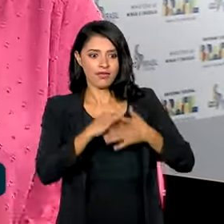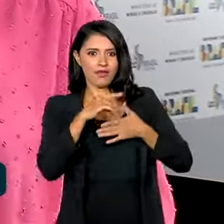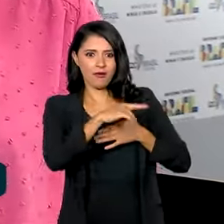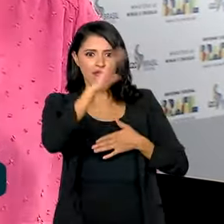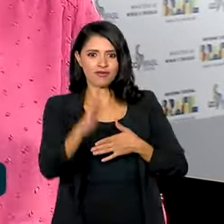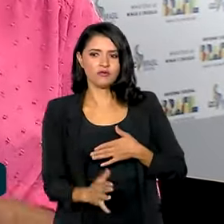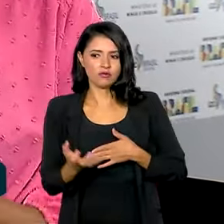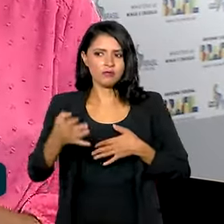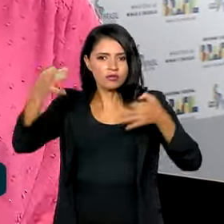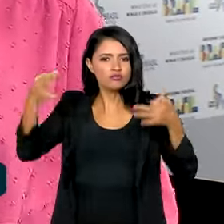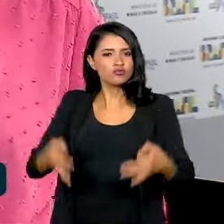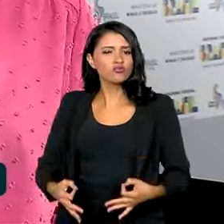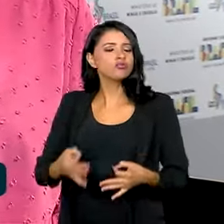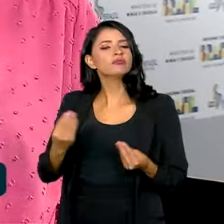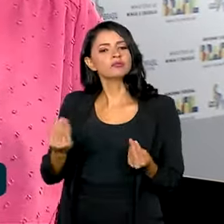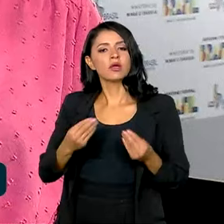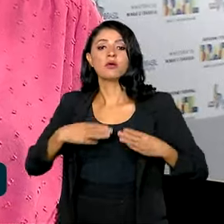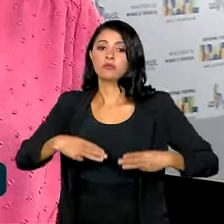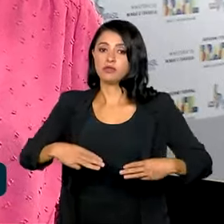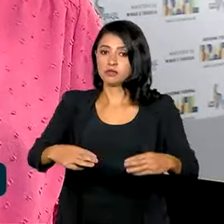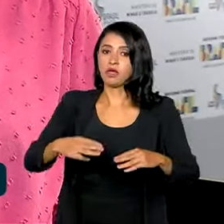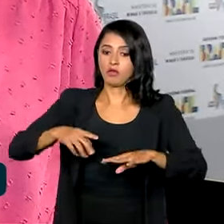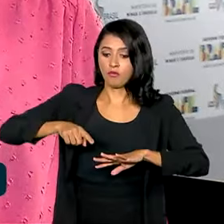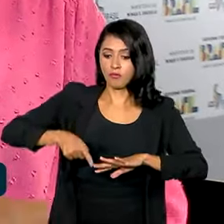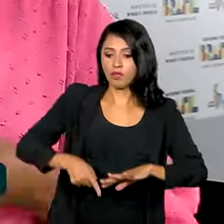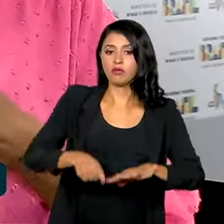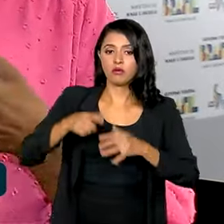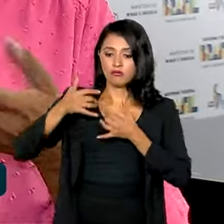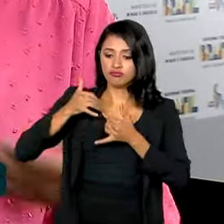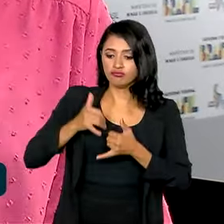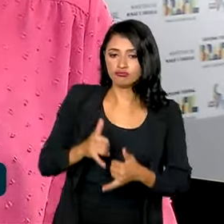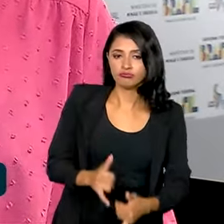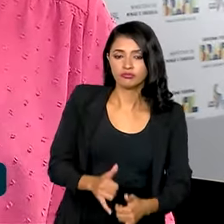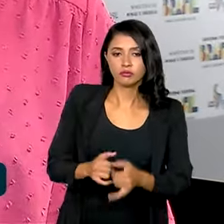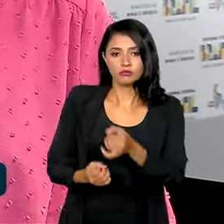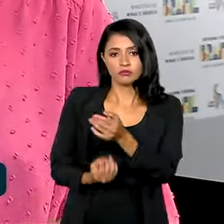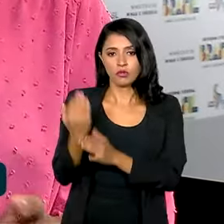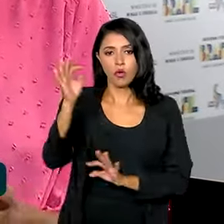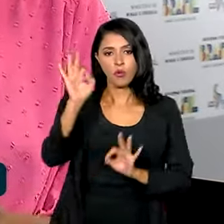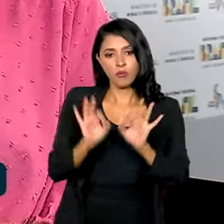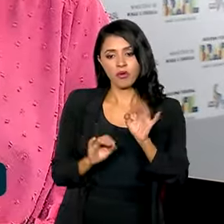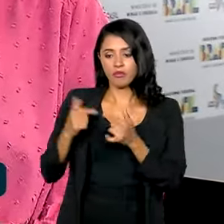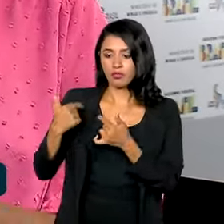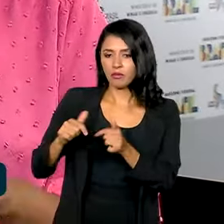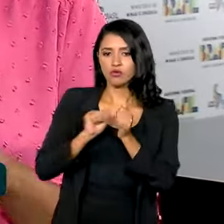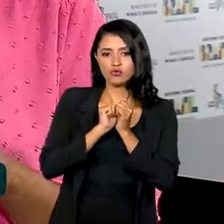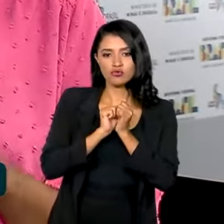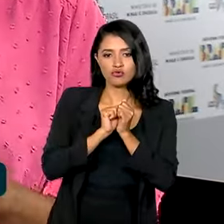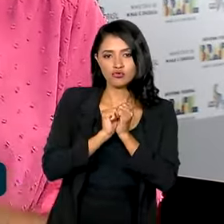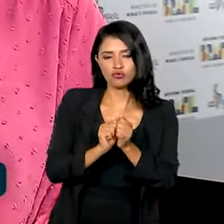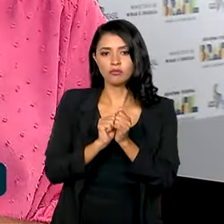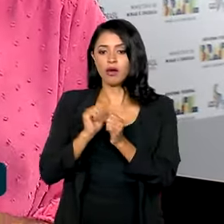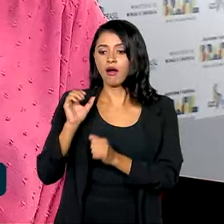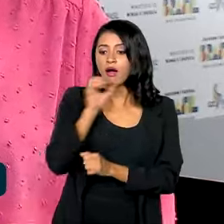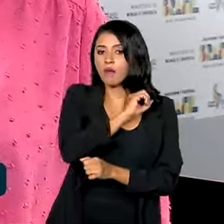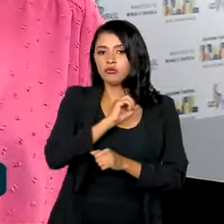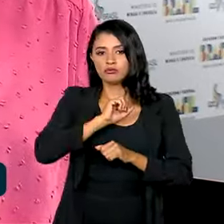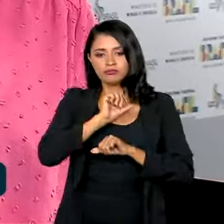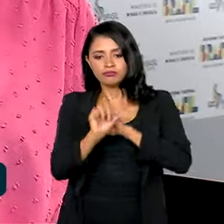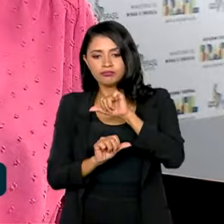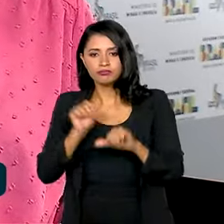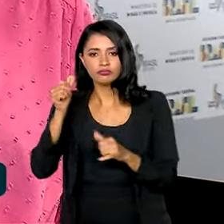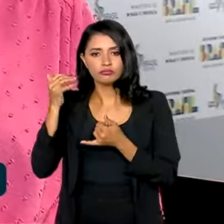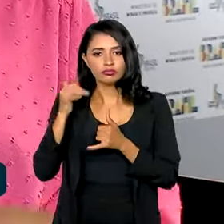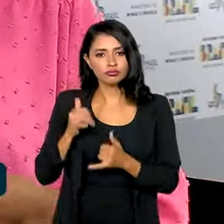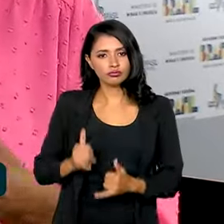mais justa. Para isso, o Ministério de Minas e Energia firmou o Plano de Trabalho Conjunto para a Aceleração da Transição